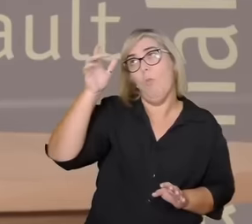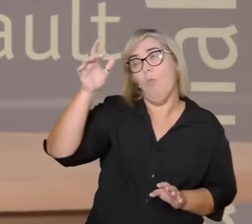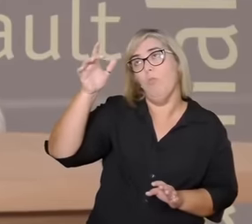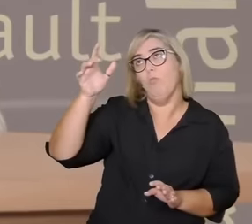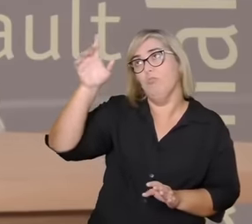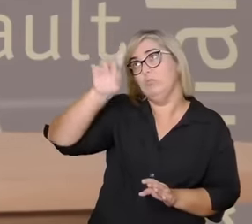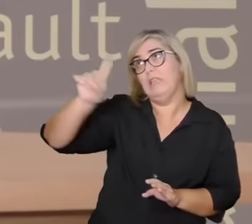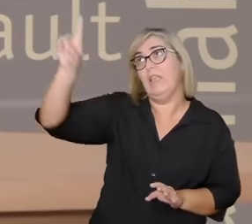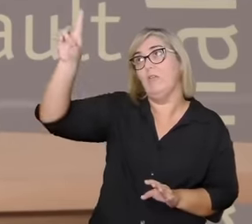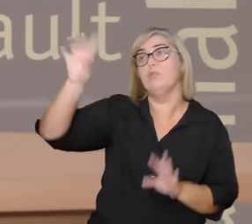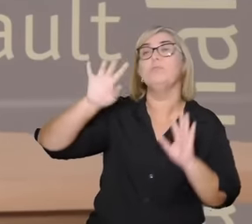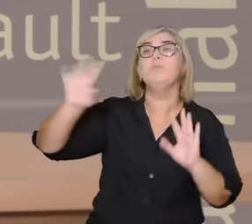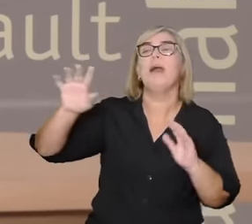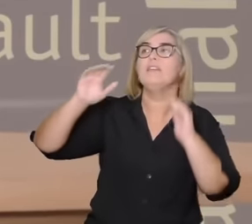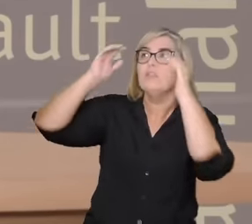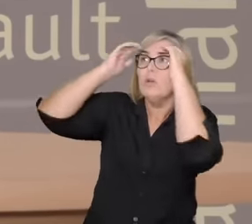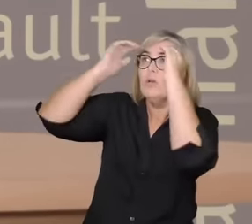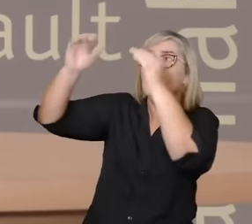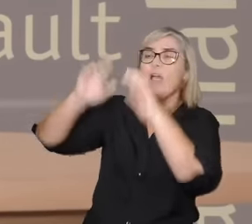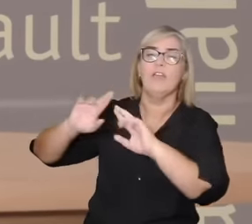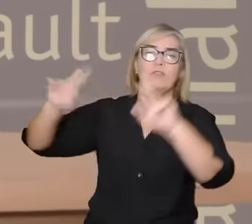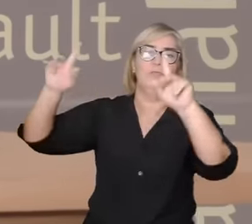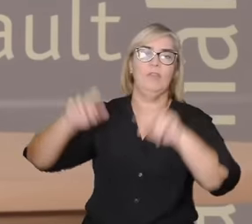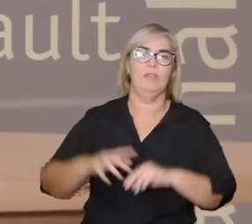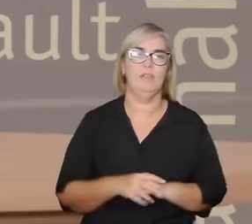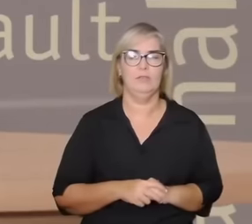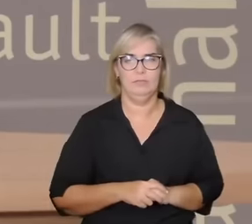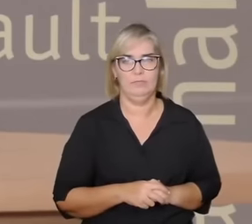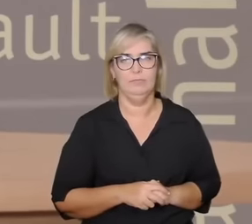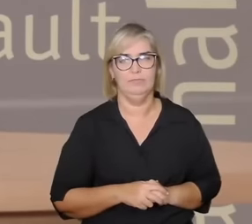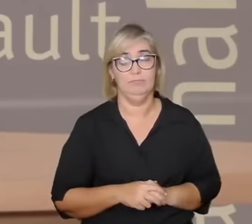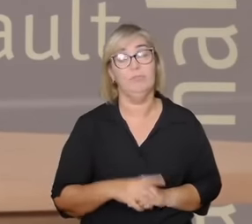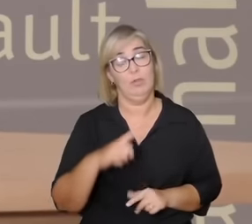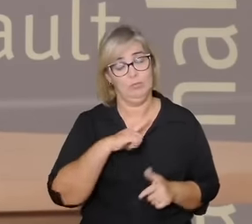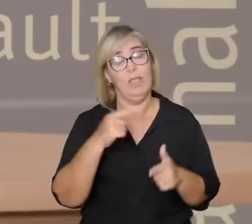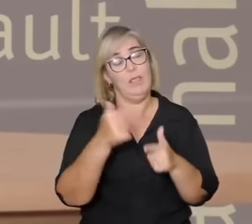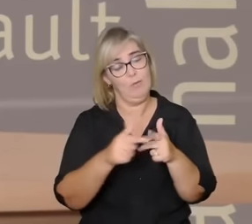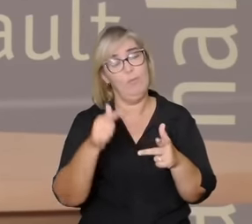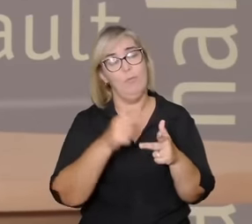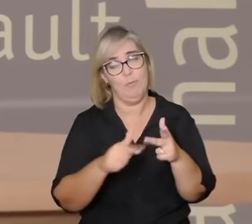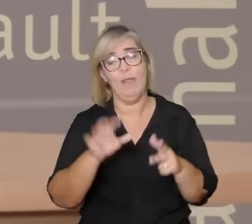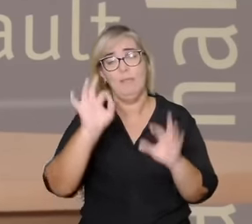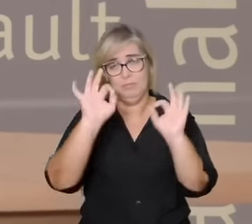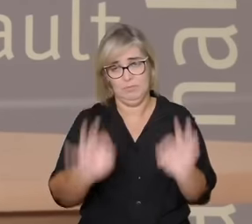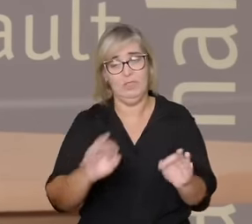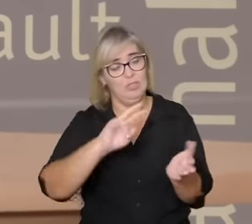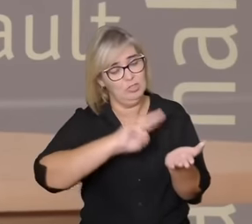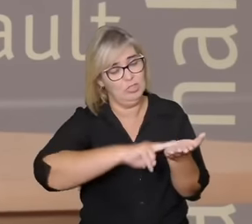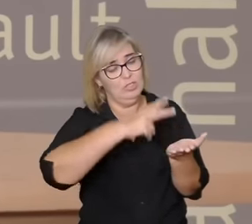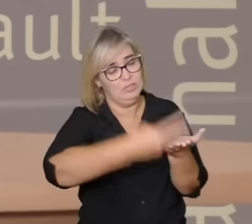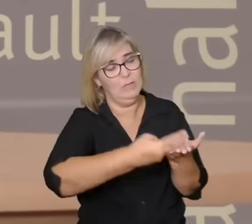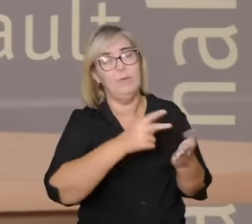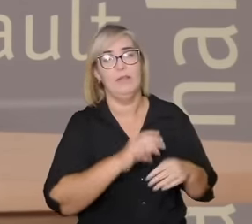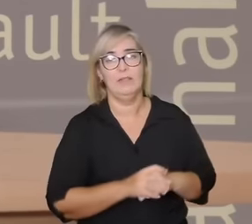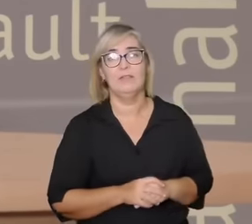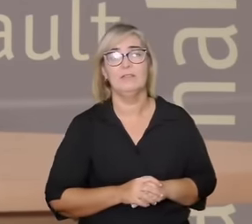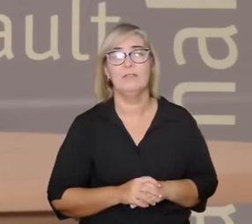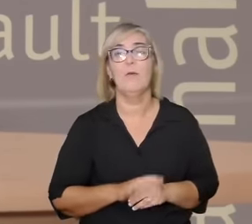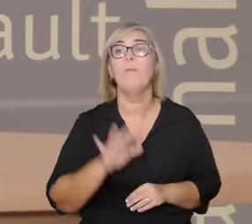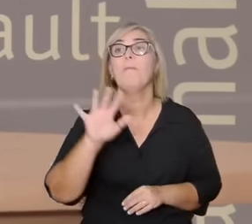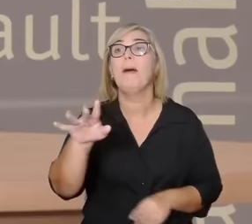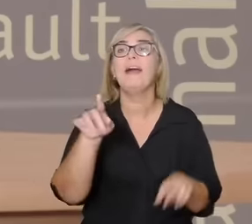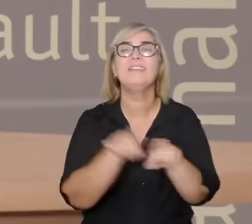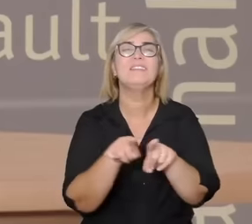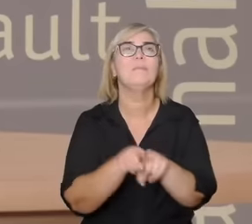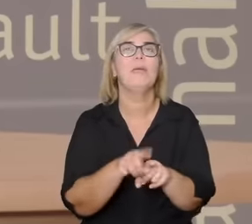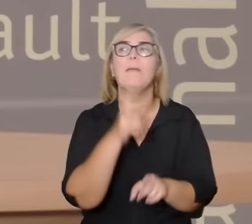cosmogonia que é diferente então tem um problema de interpretação mas também tem um problema que é a noção de